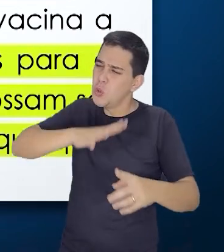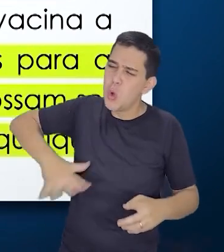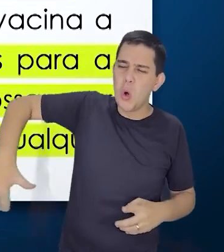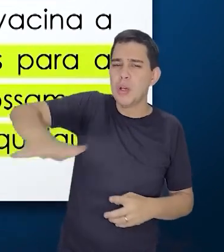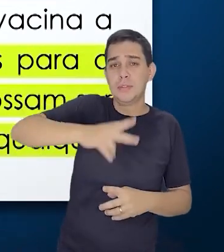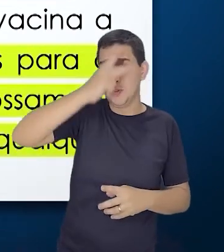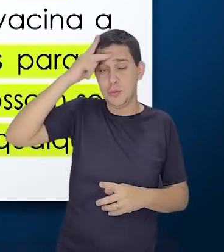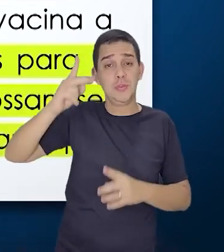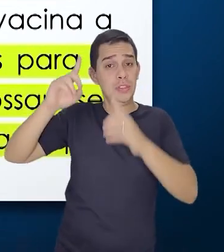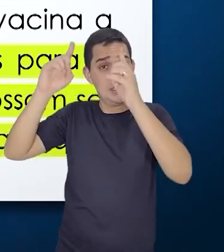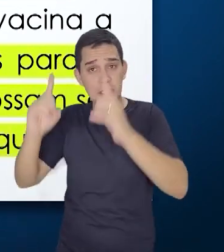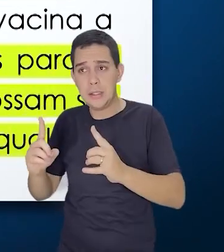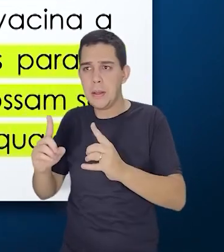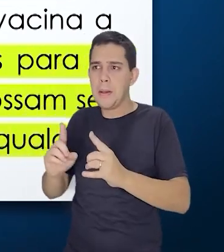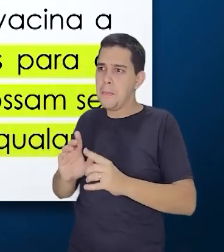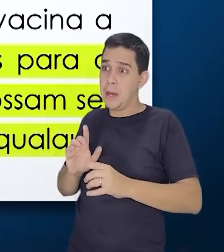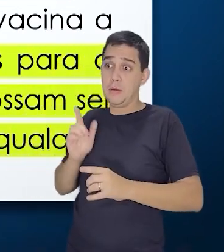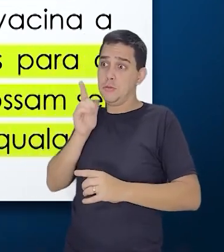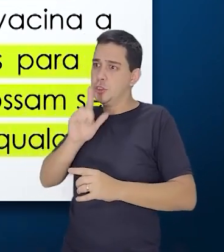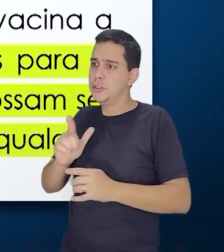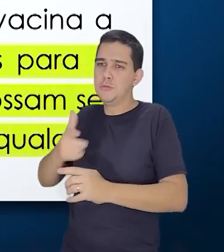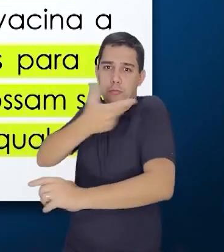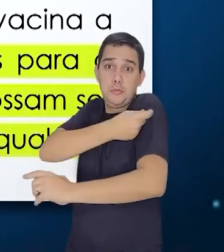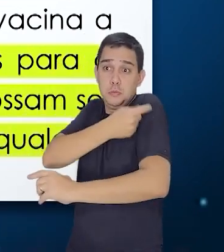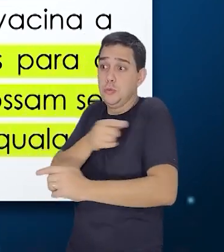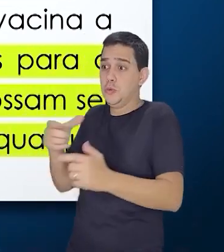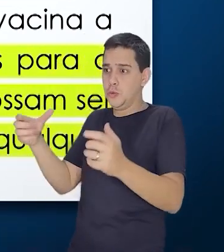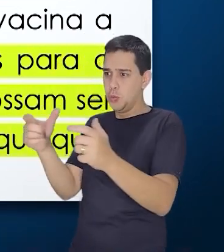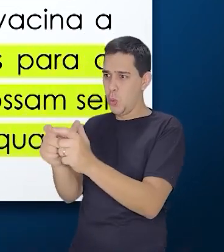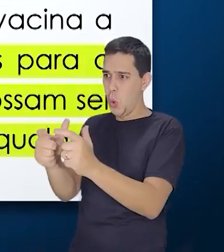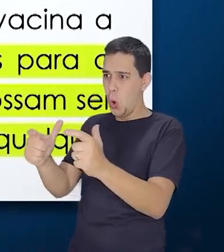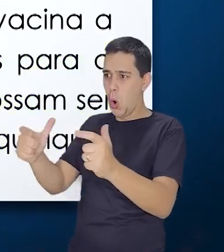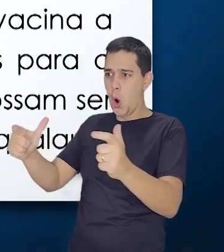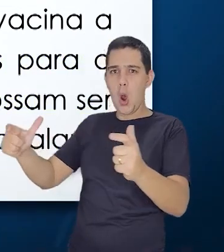para que nós tivéssemos um número maior de pessoas indo se vacinar. um número maior de maior de com